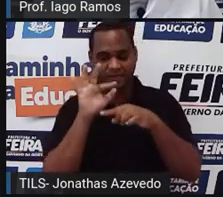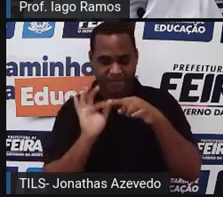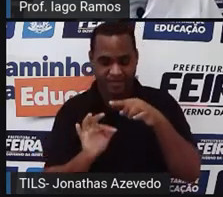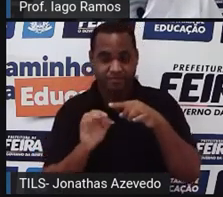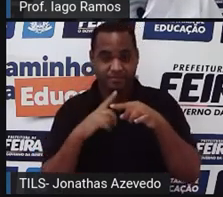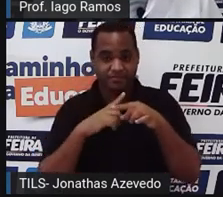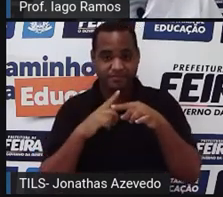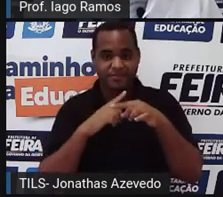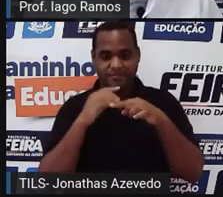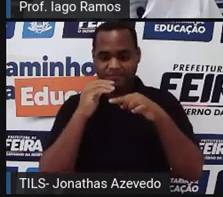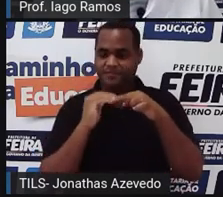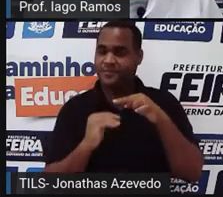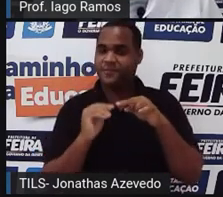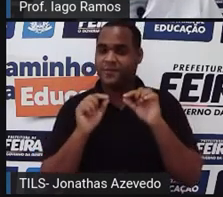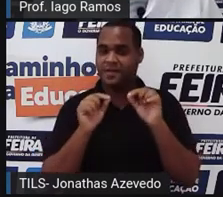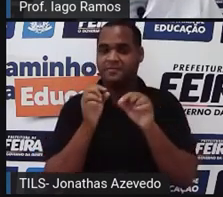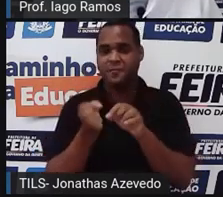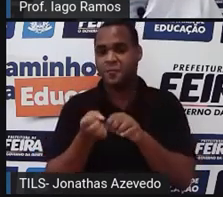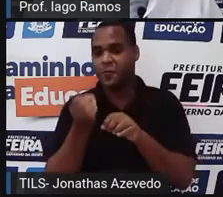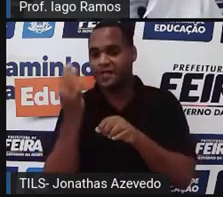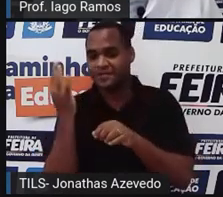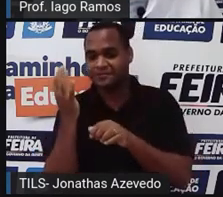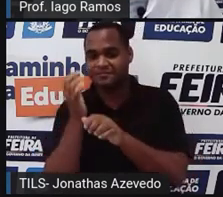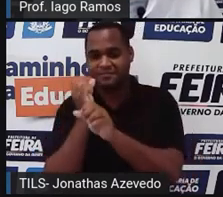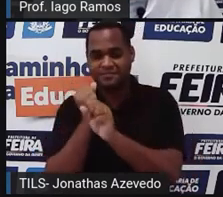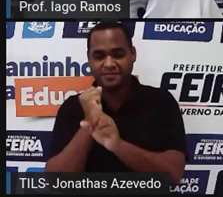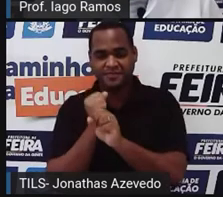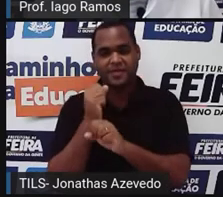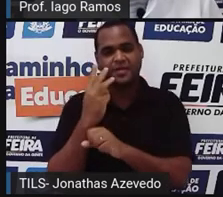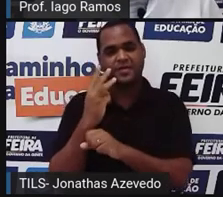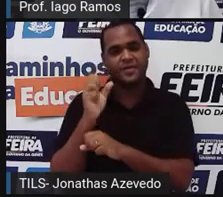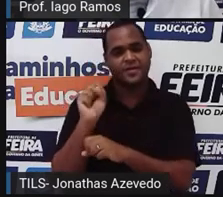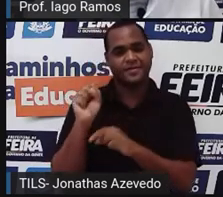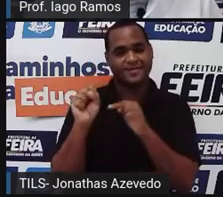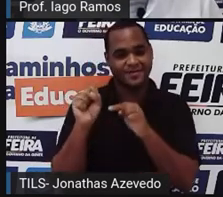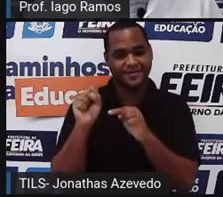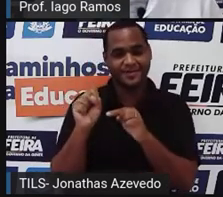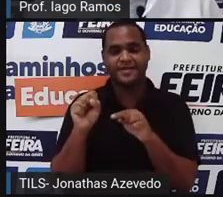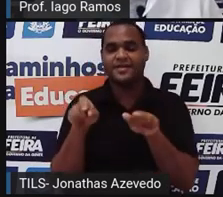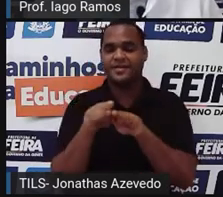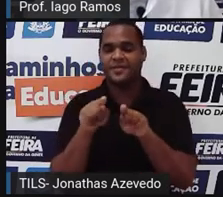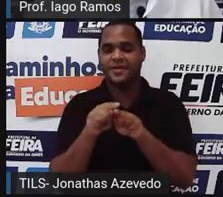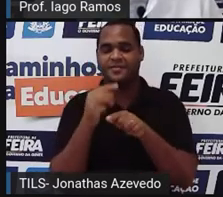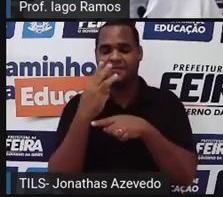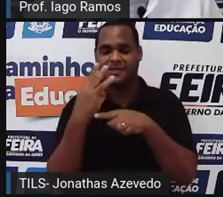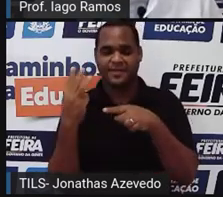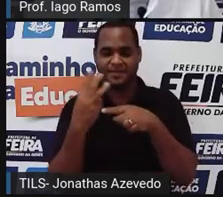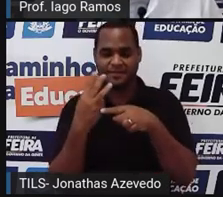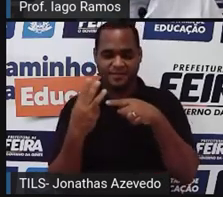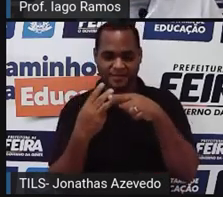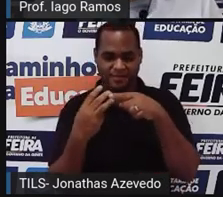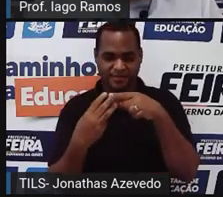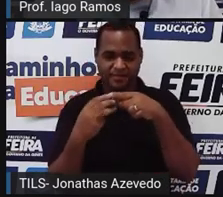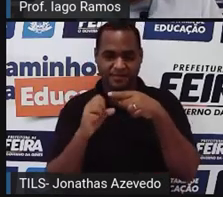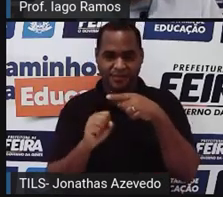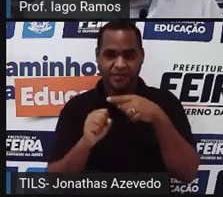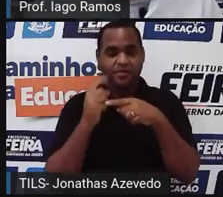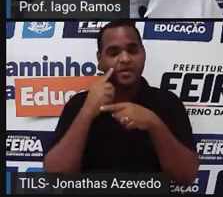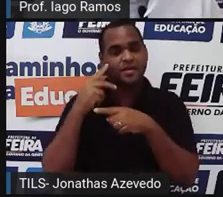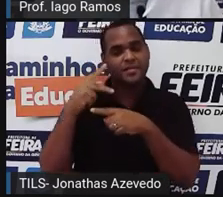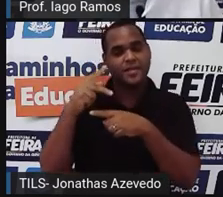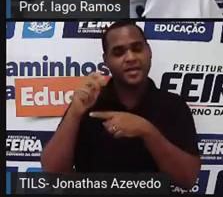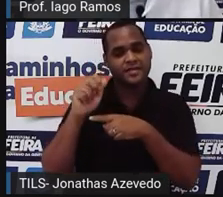embaixo aparece o total, que no caso é 38, e desses 38 lá em cima vem a parte